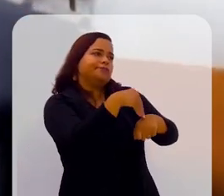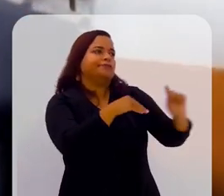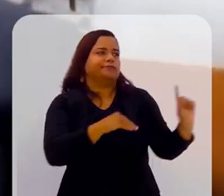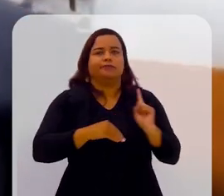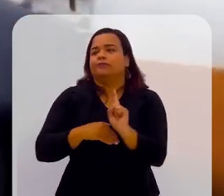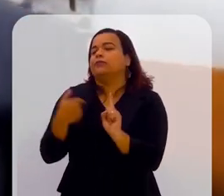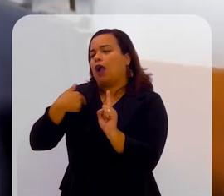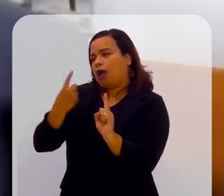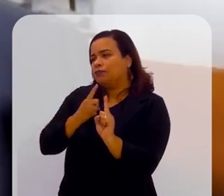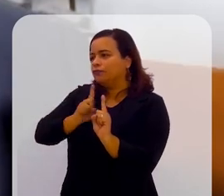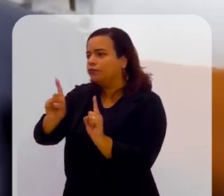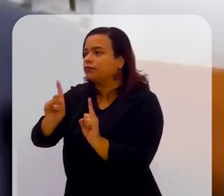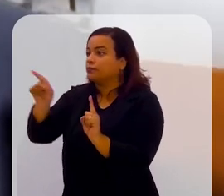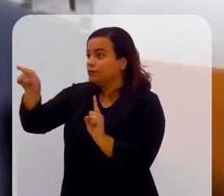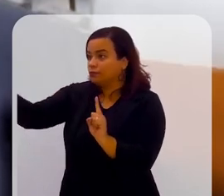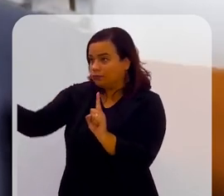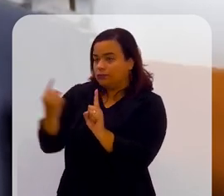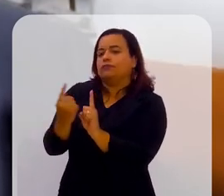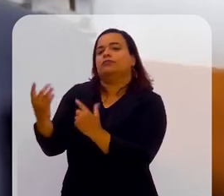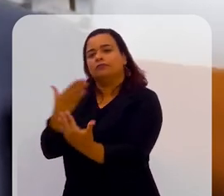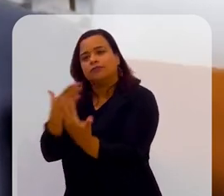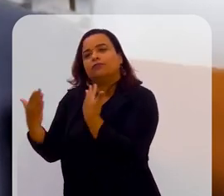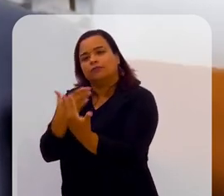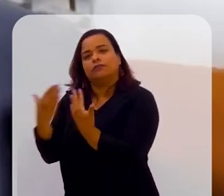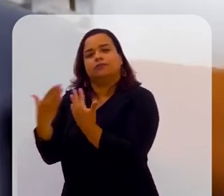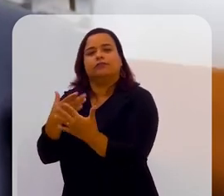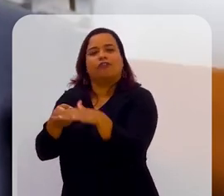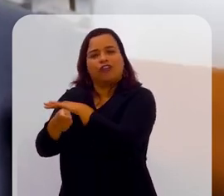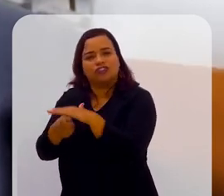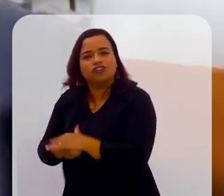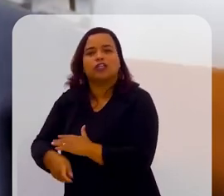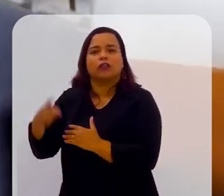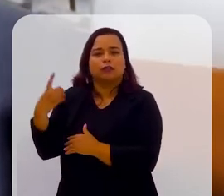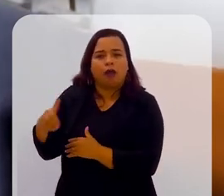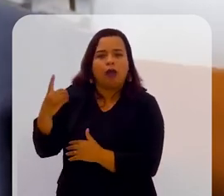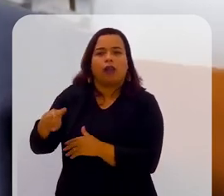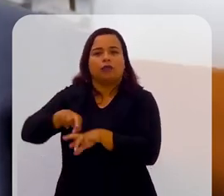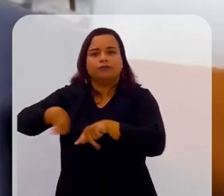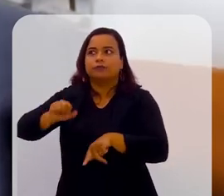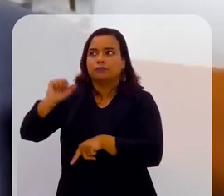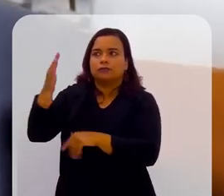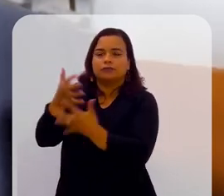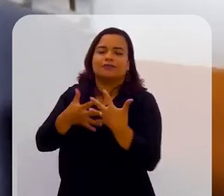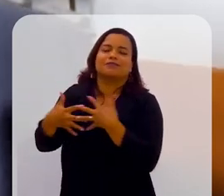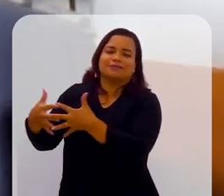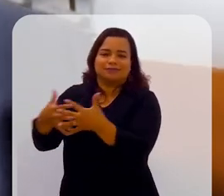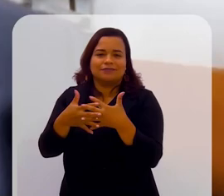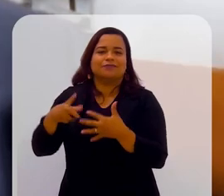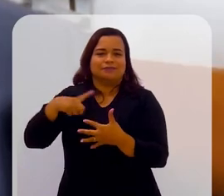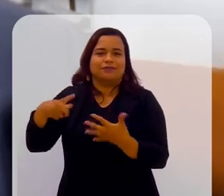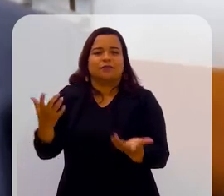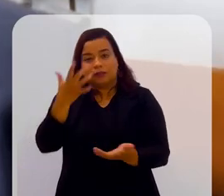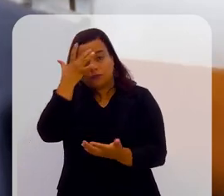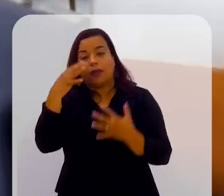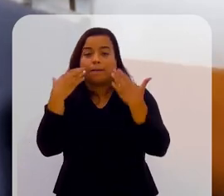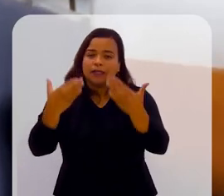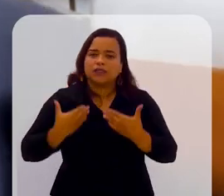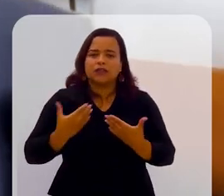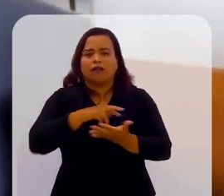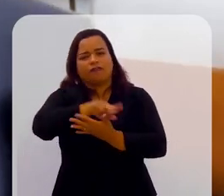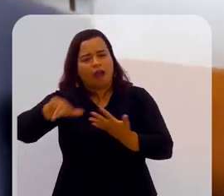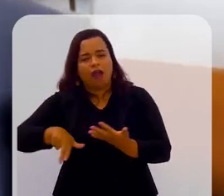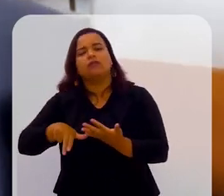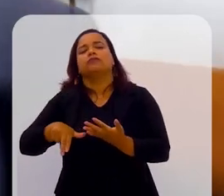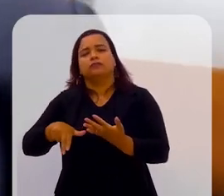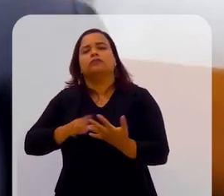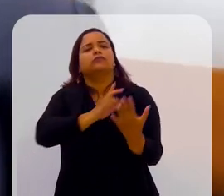forma de investir algum dinheiro e dolarizar o patrimônio dele e fazer um investimento nos Estados Unidos. Então, as pessoas nos apresentavam.